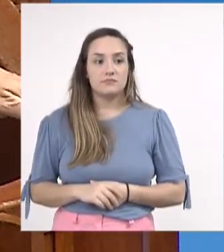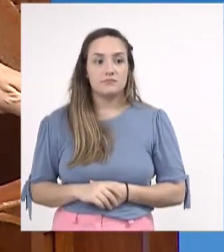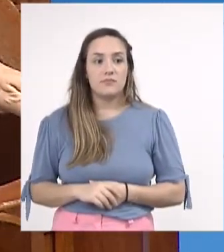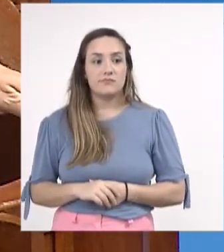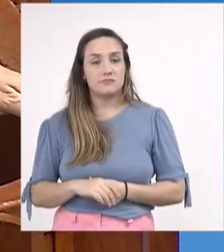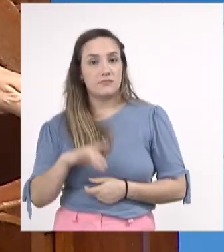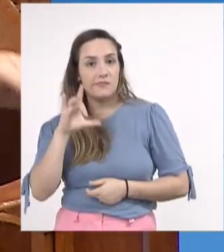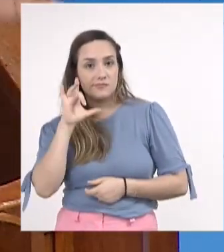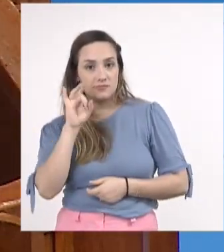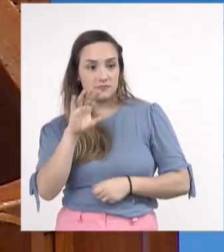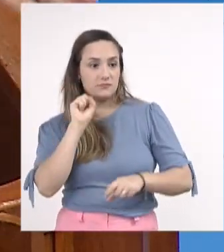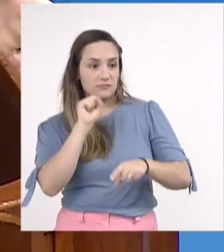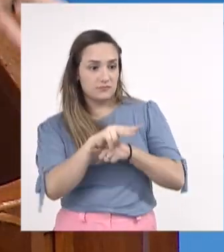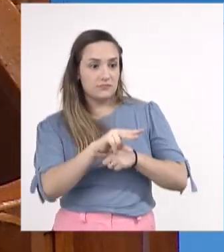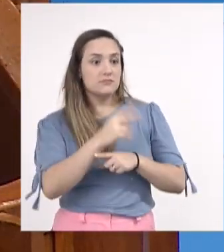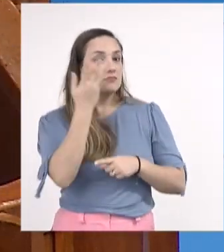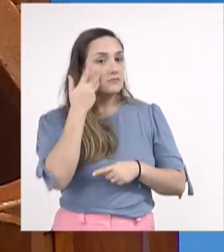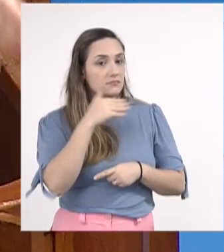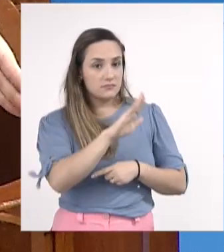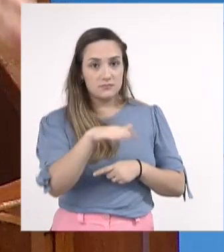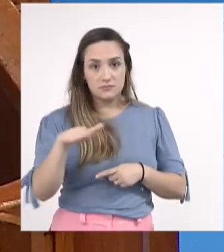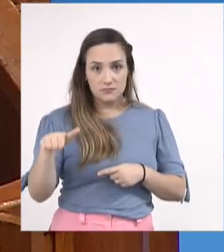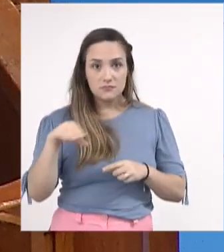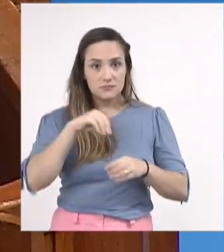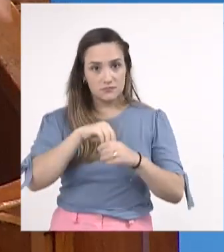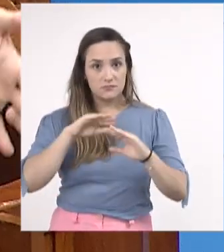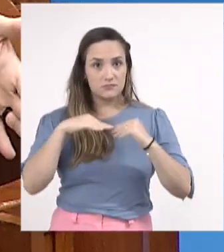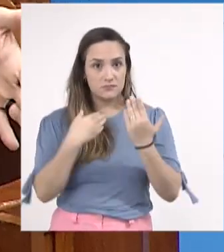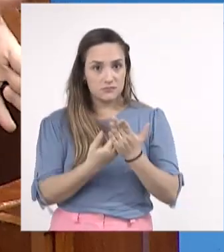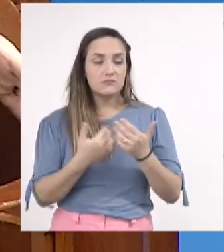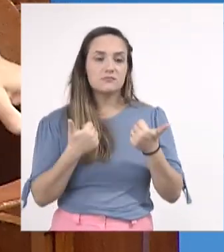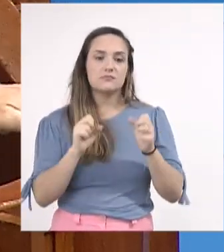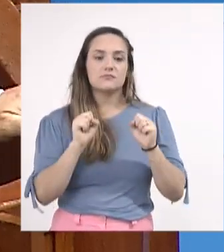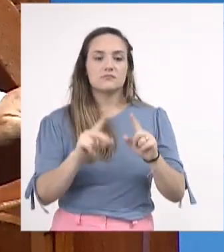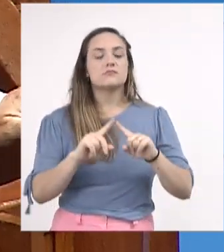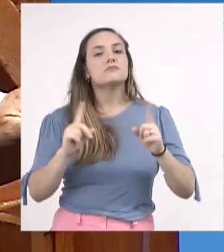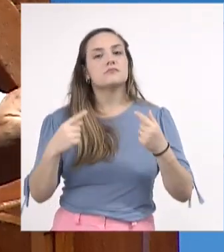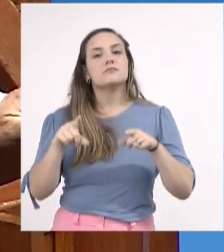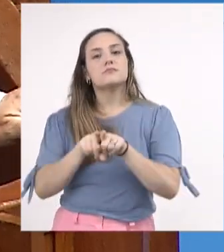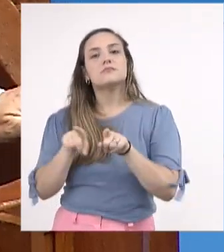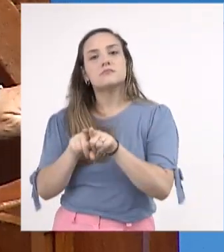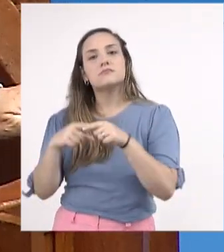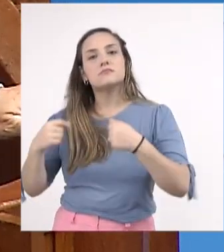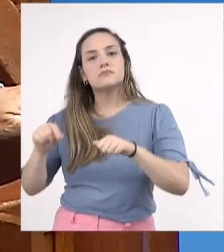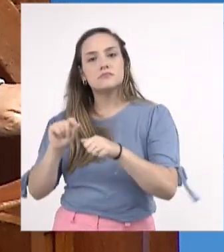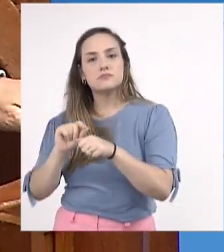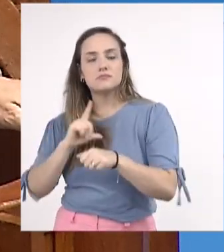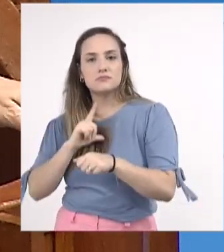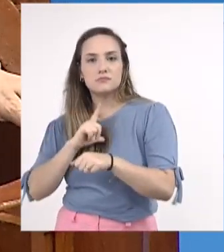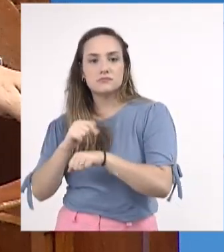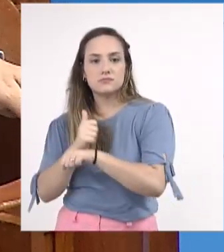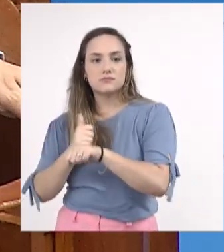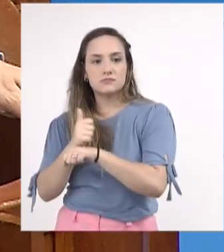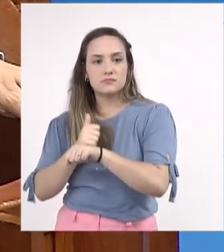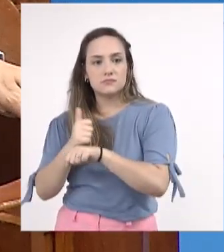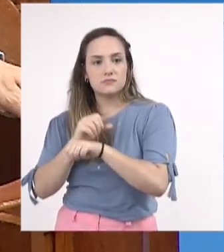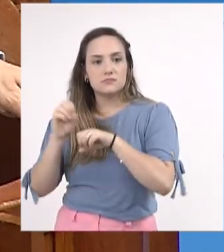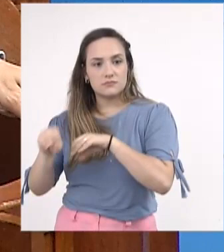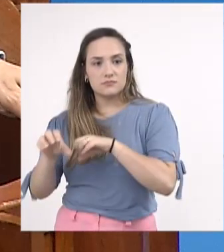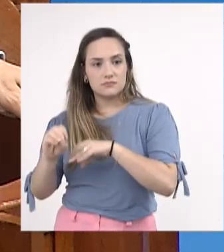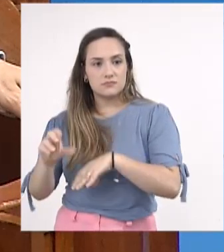crianças na escola, mas é preciso investir na qualidade da educação que se oferece a essas crianças.